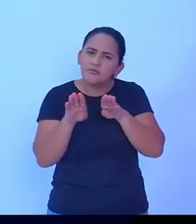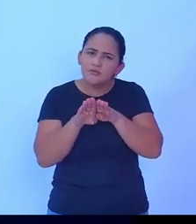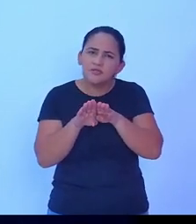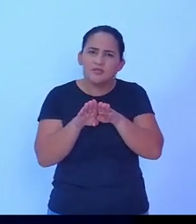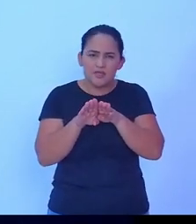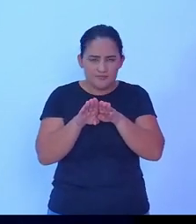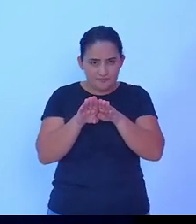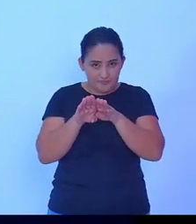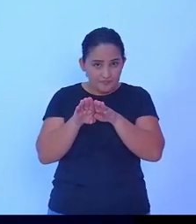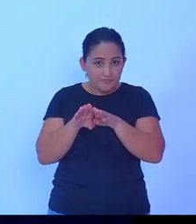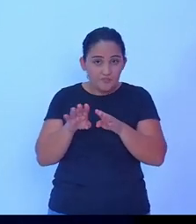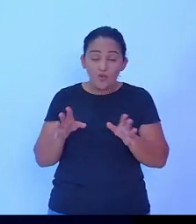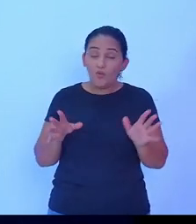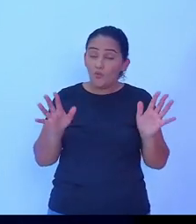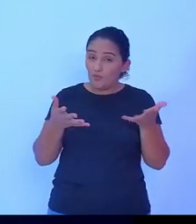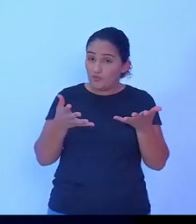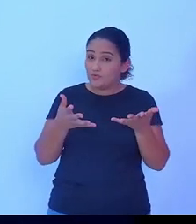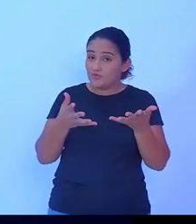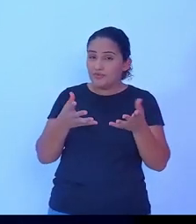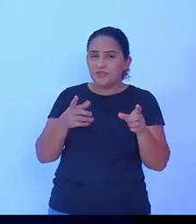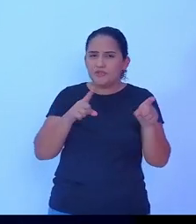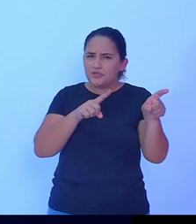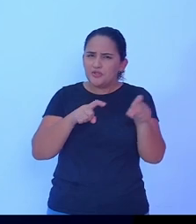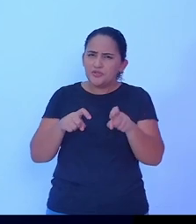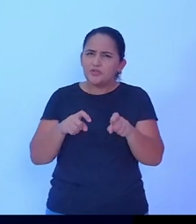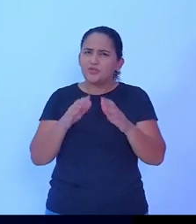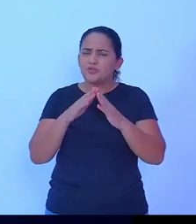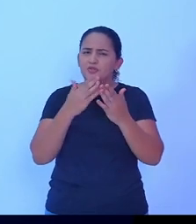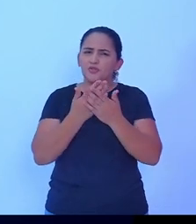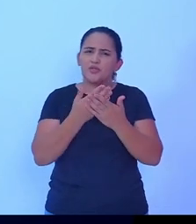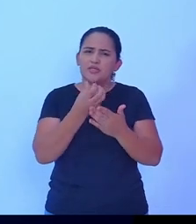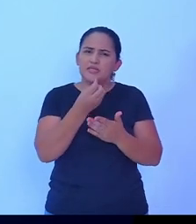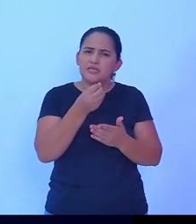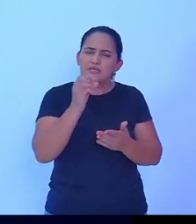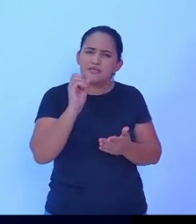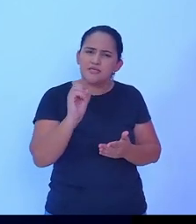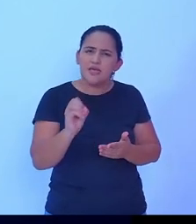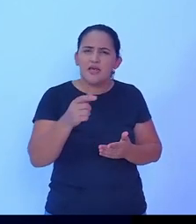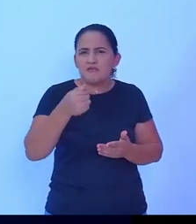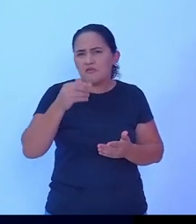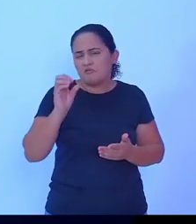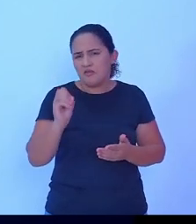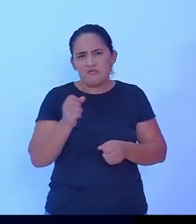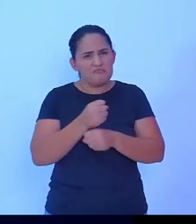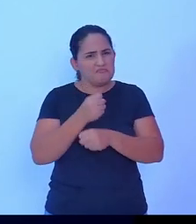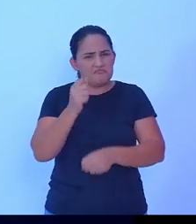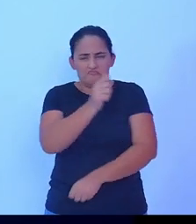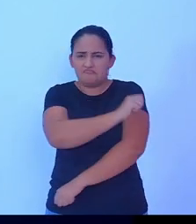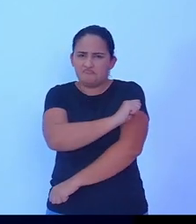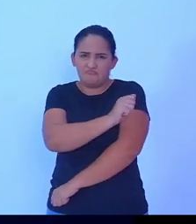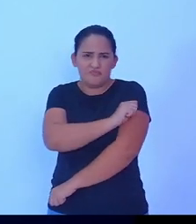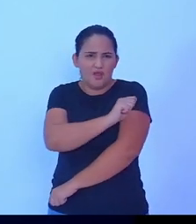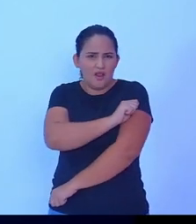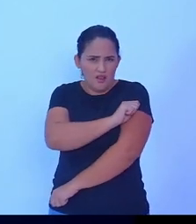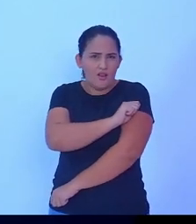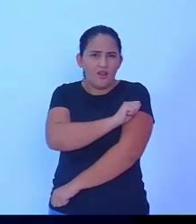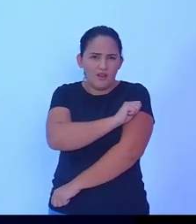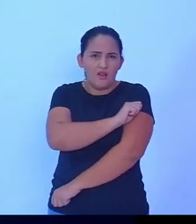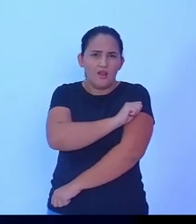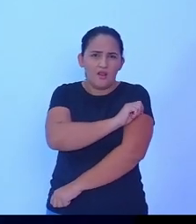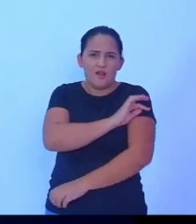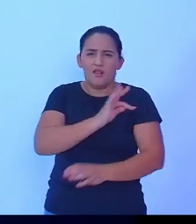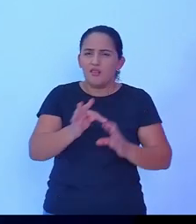60, 100 alunos por ano, para que aqueles técnicos possam realmente